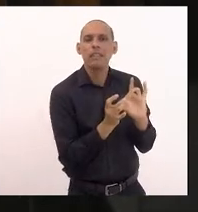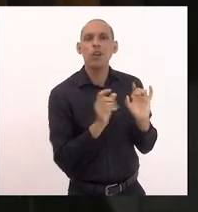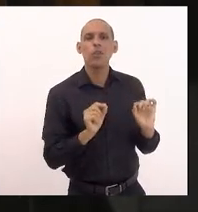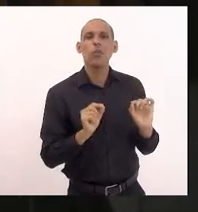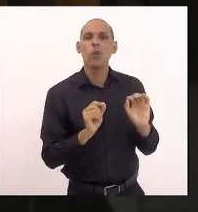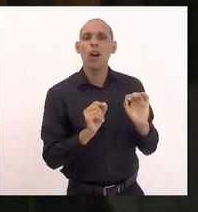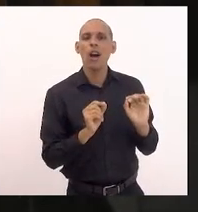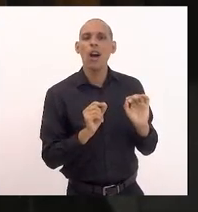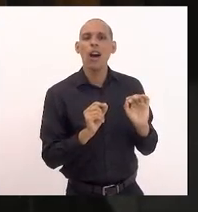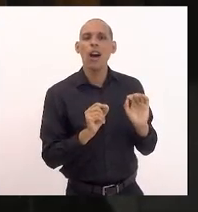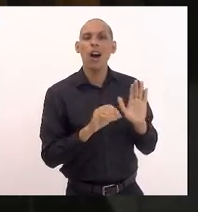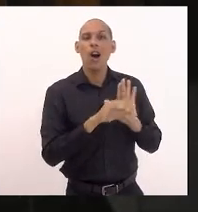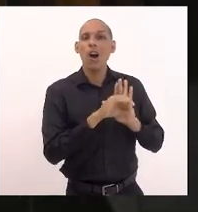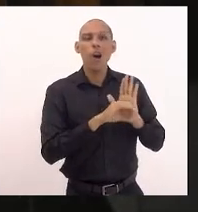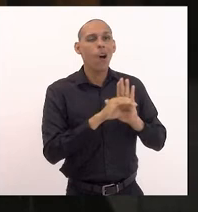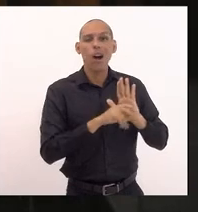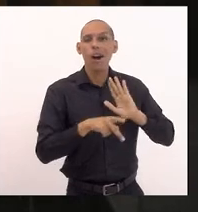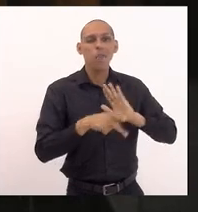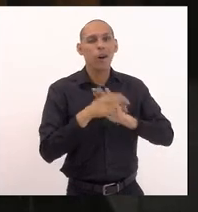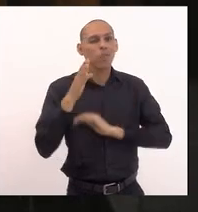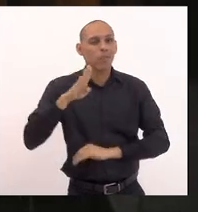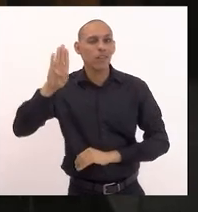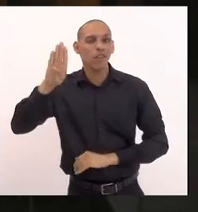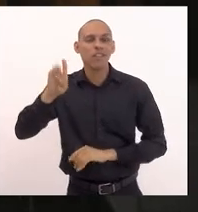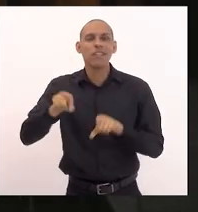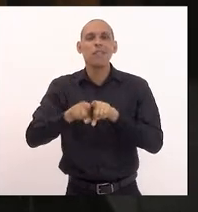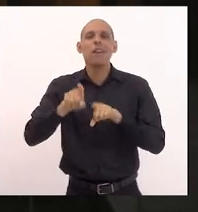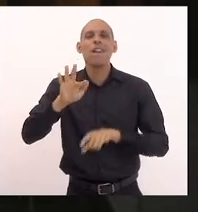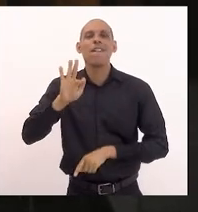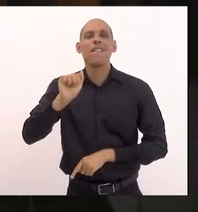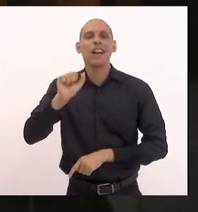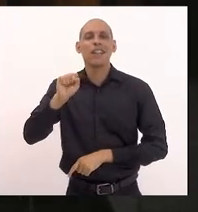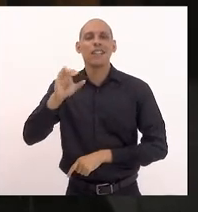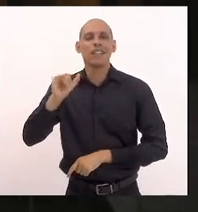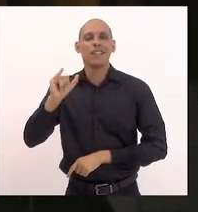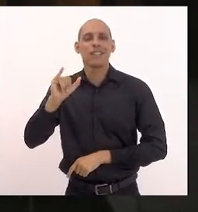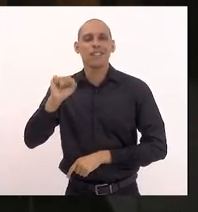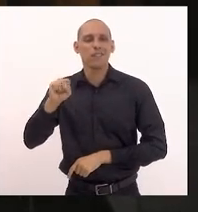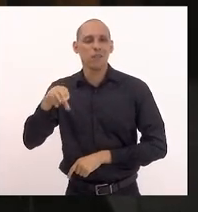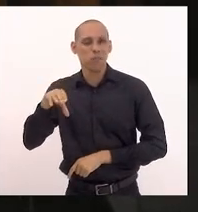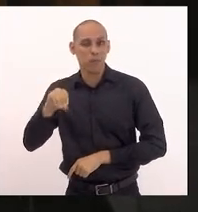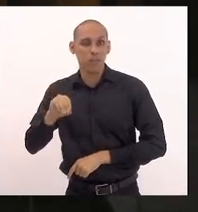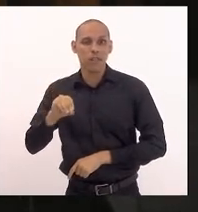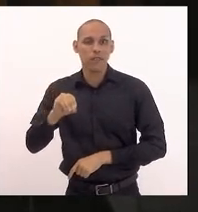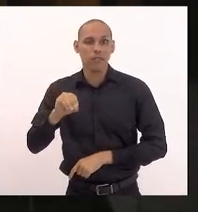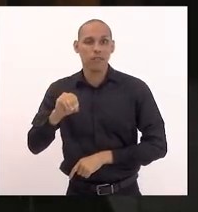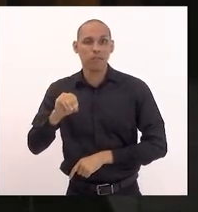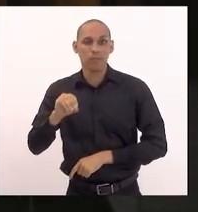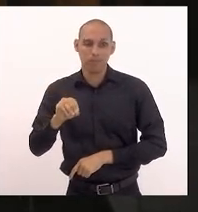conceitos nazifascistas querendo ou não tem e esse cidadão